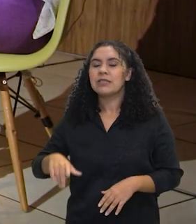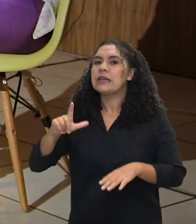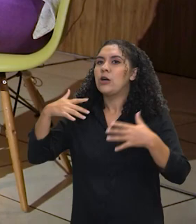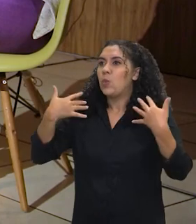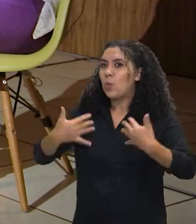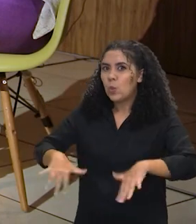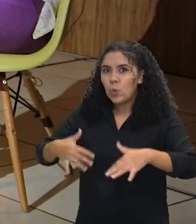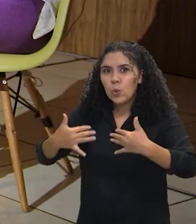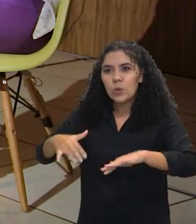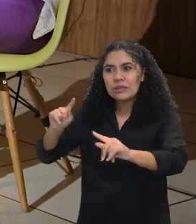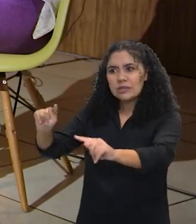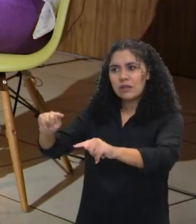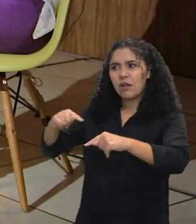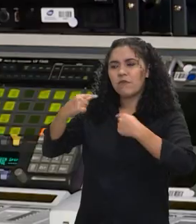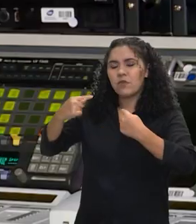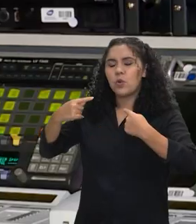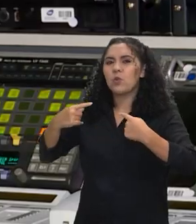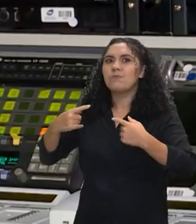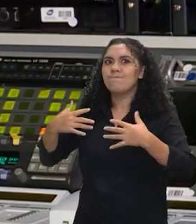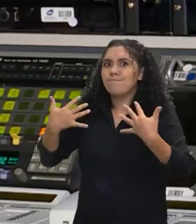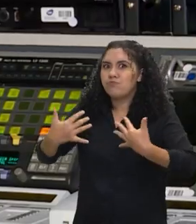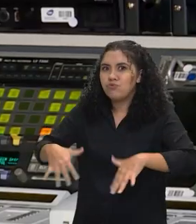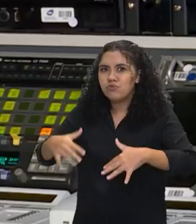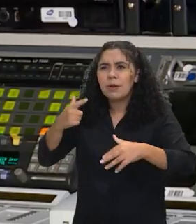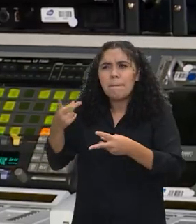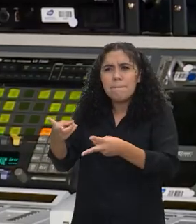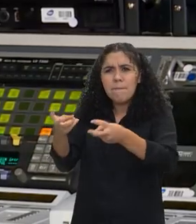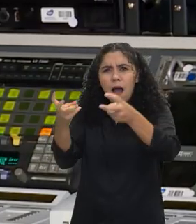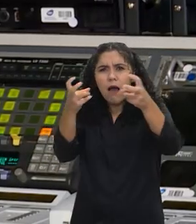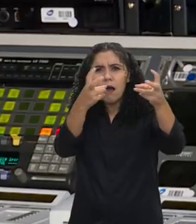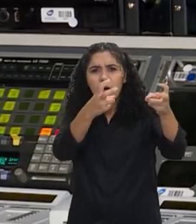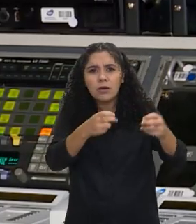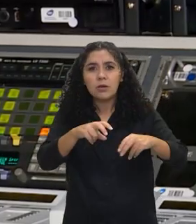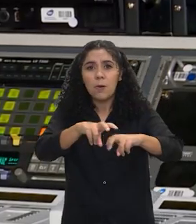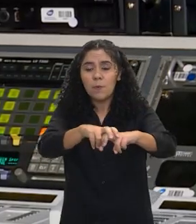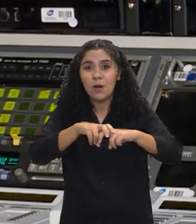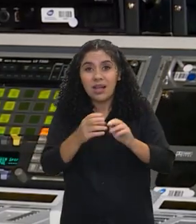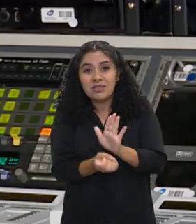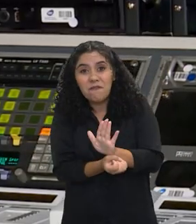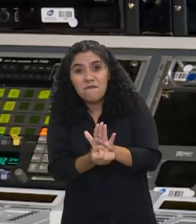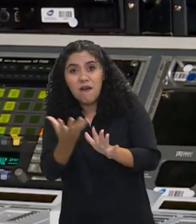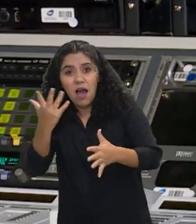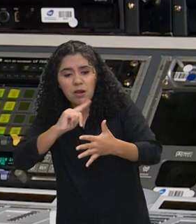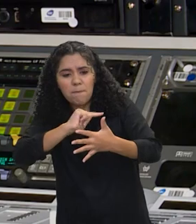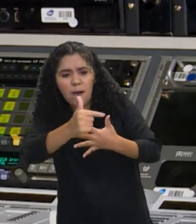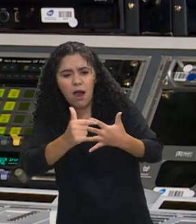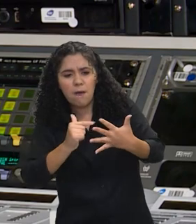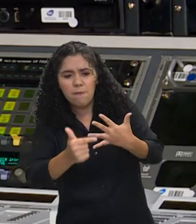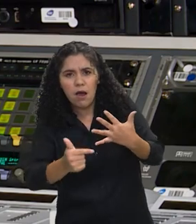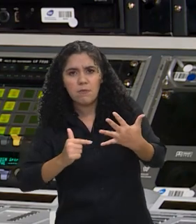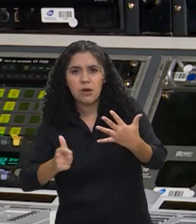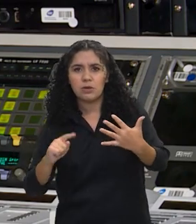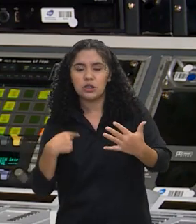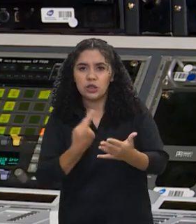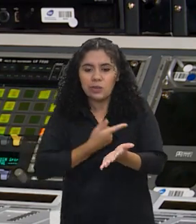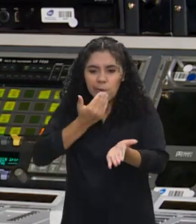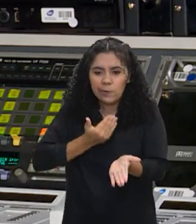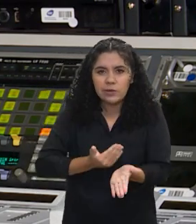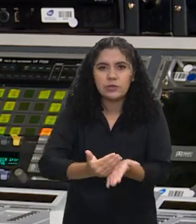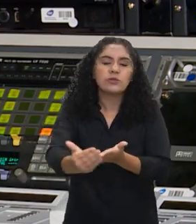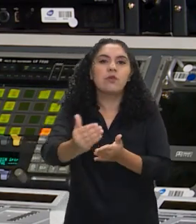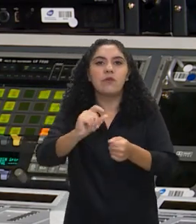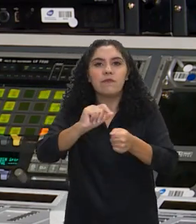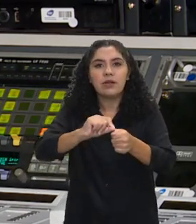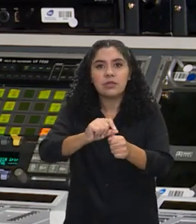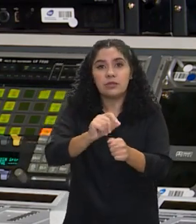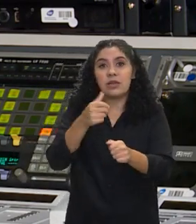enorme que está muito evidente pelo tempo e quantidade de atividades que a gente passou a fazer no ambiente digital nos